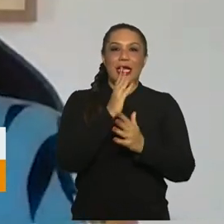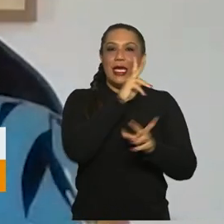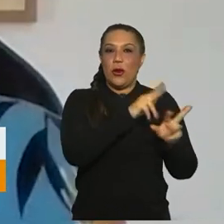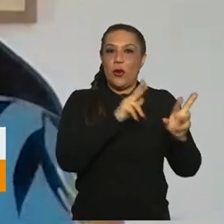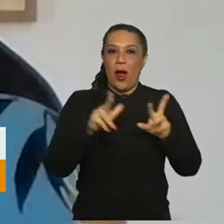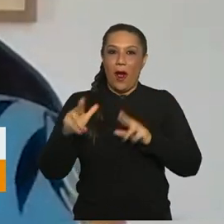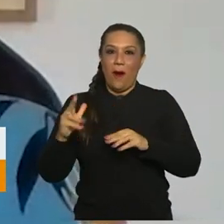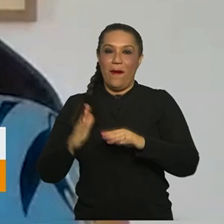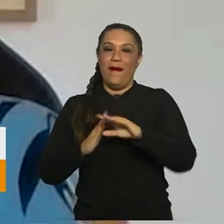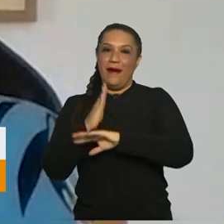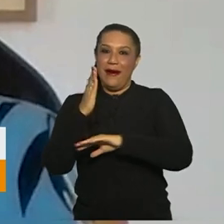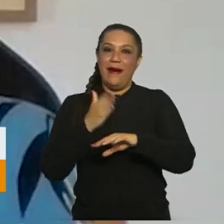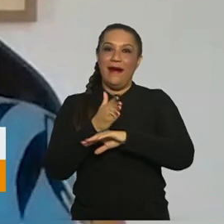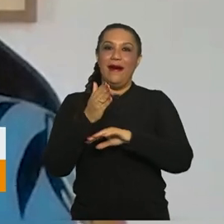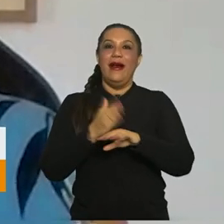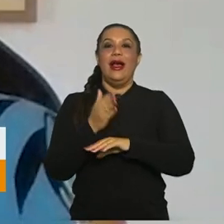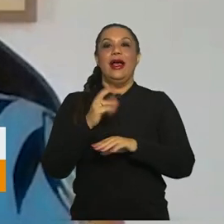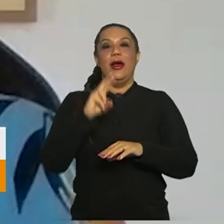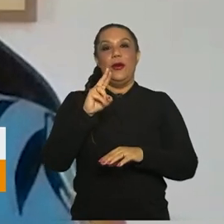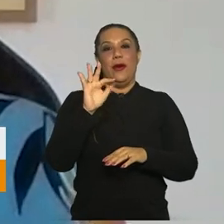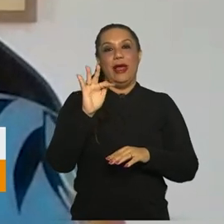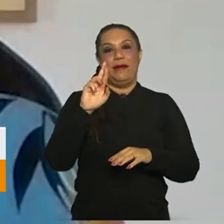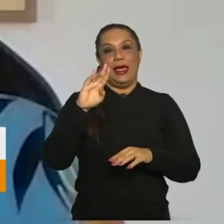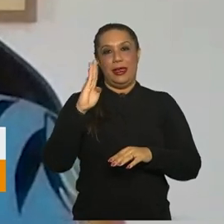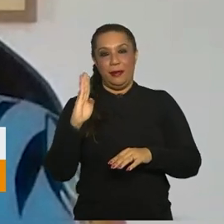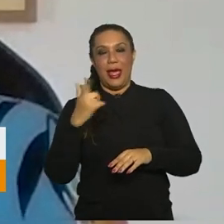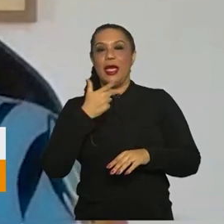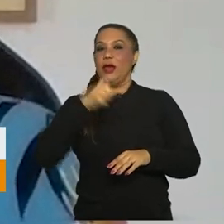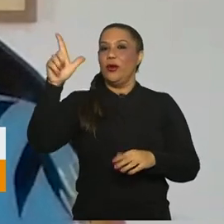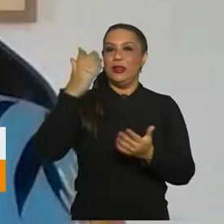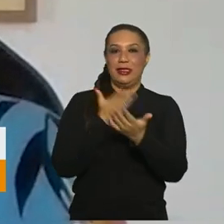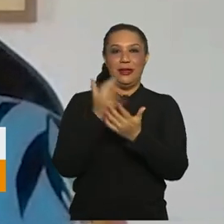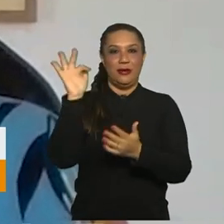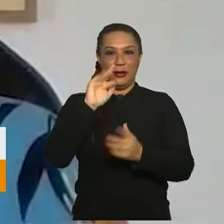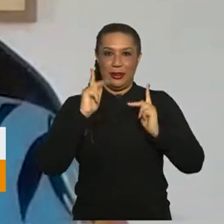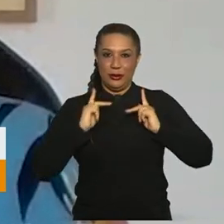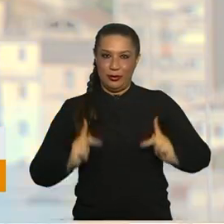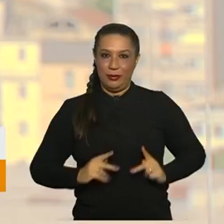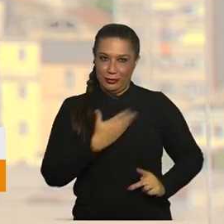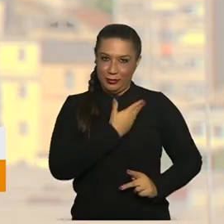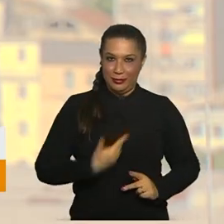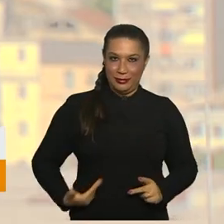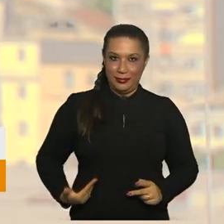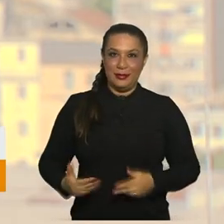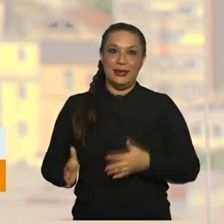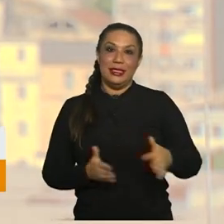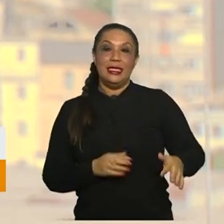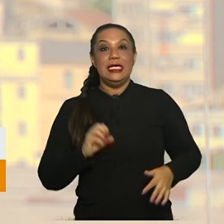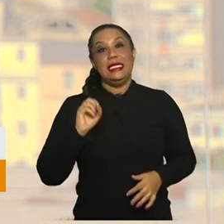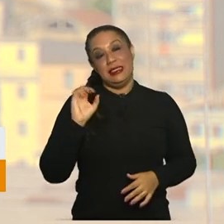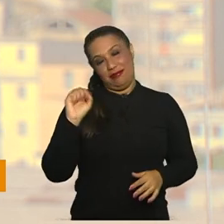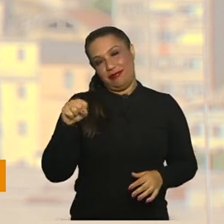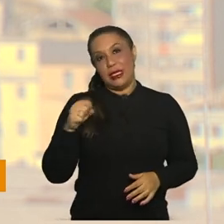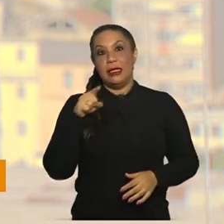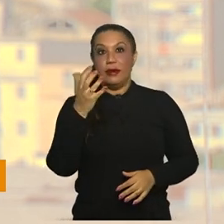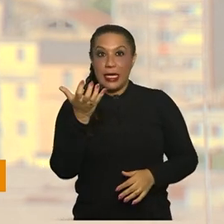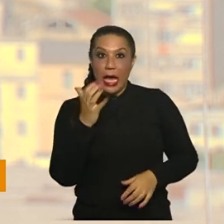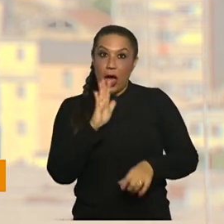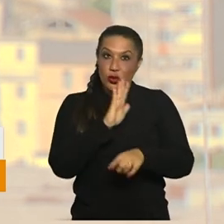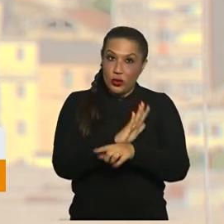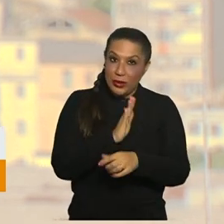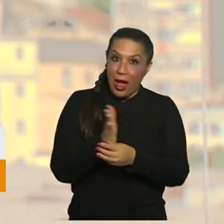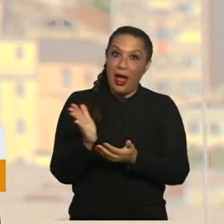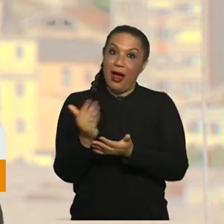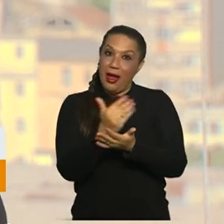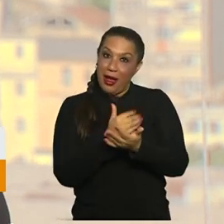acessando a UFRB e várias outras universidades públicas. É isso aí. Quem quiser ajudar